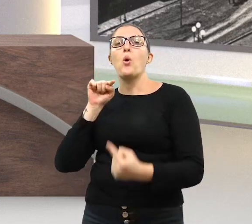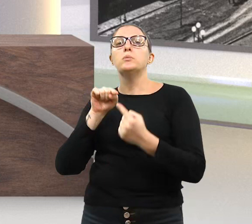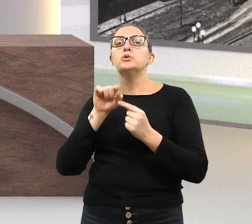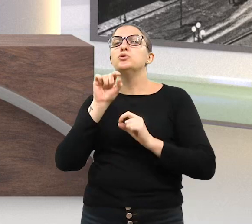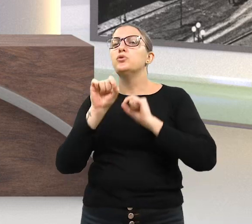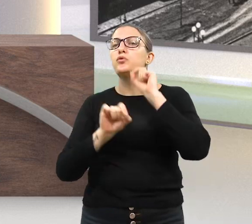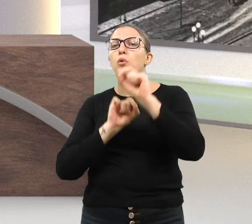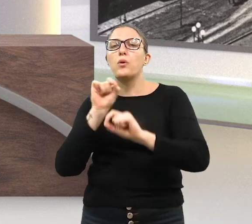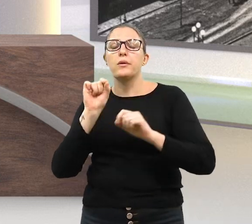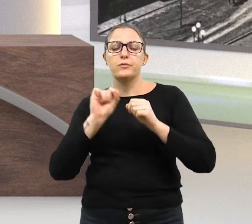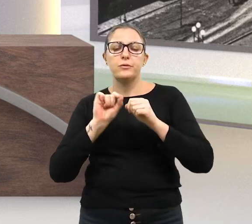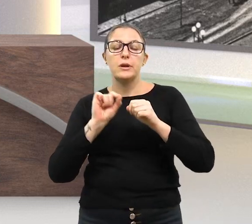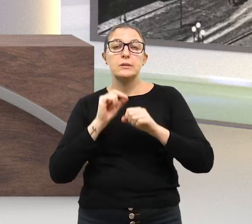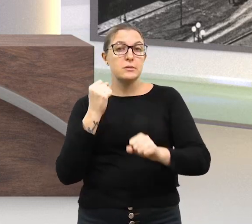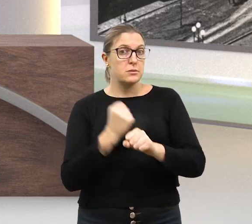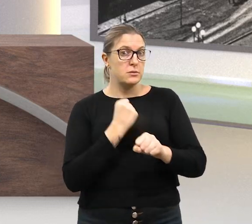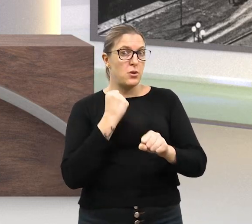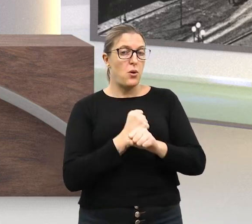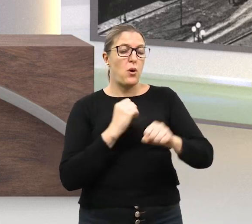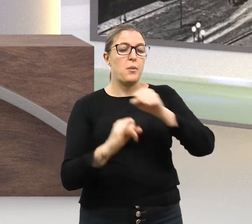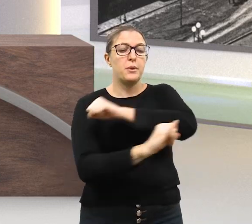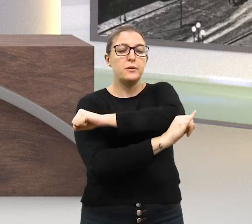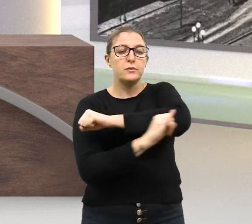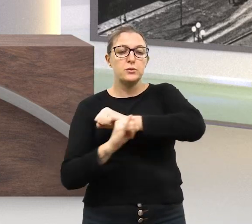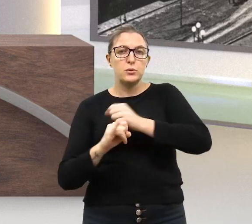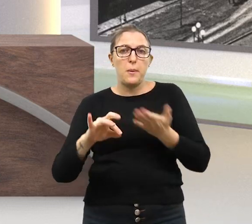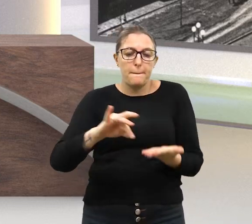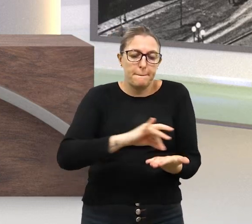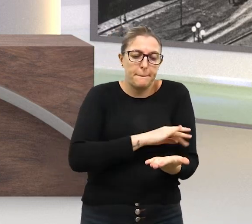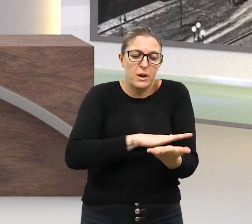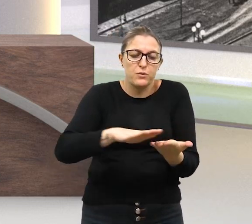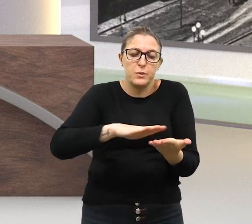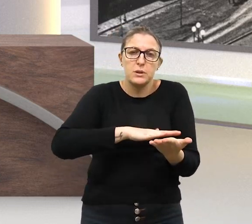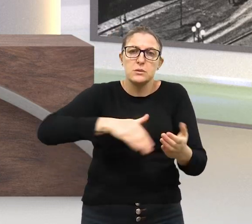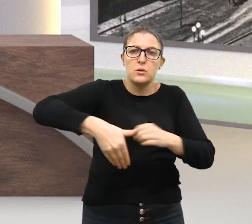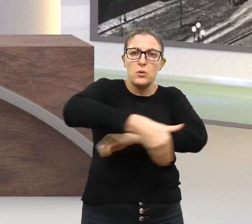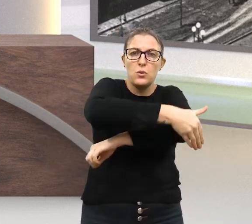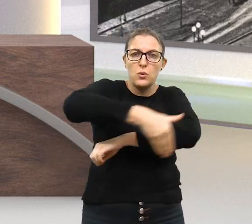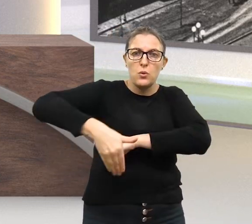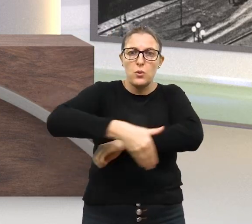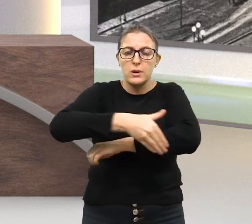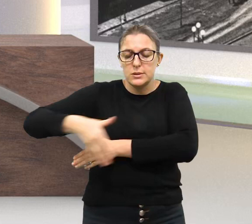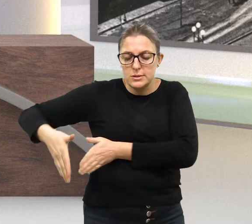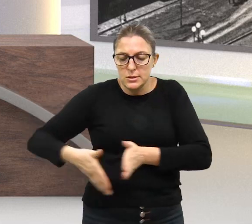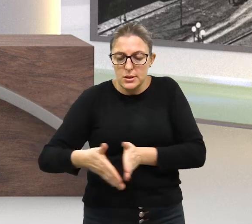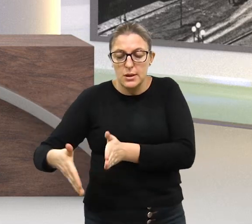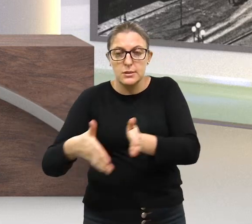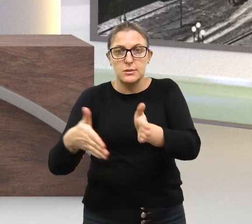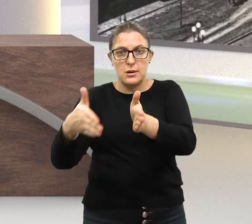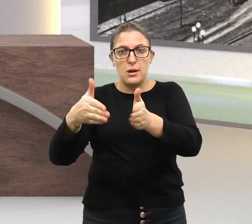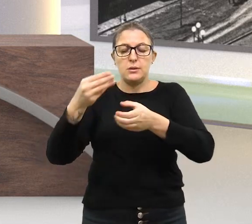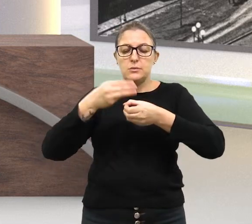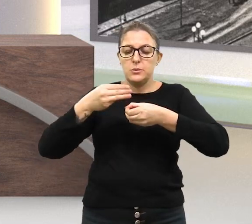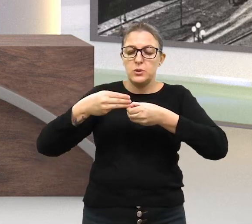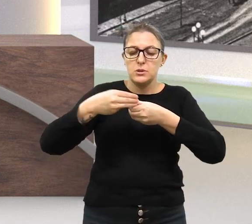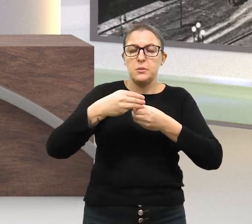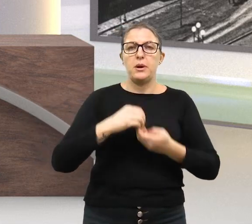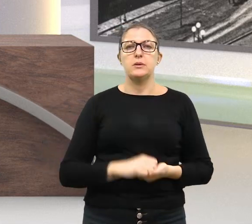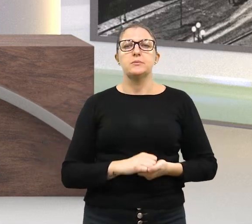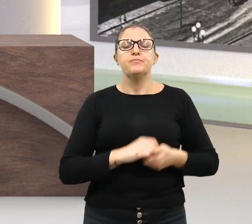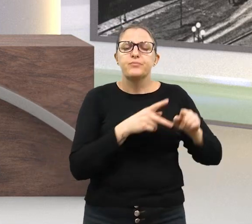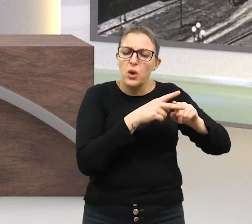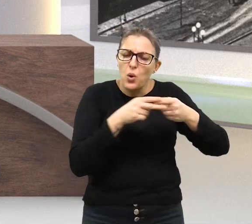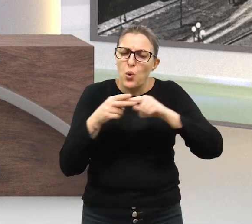é viabilizar obras de infraestrutura e pavimentação de ruas e estradas municipais. Essas